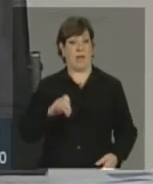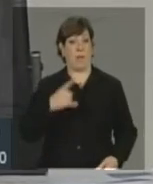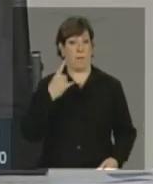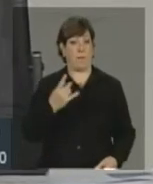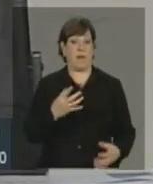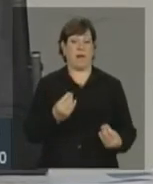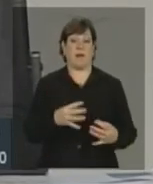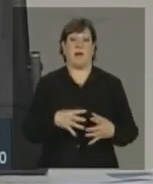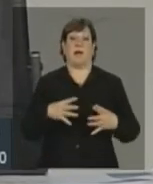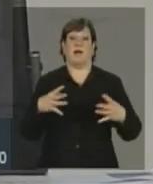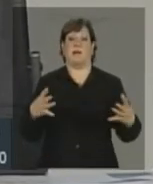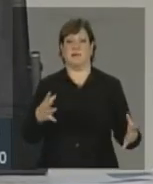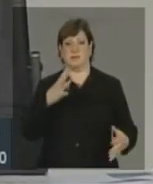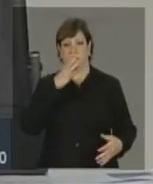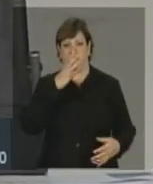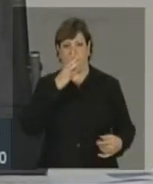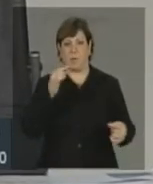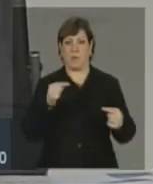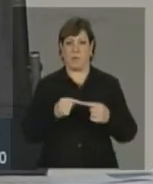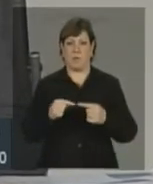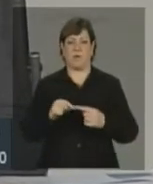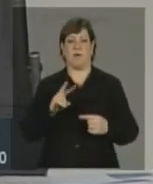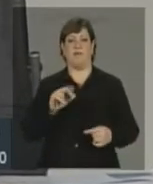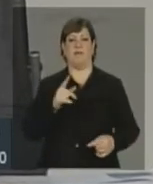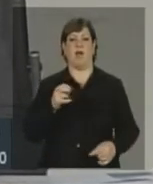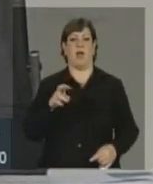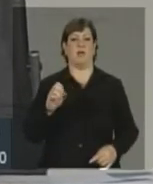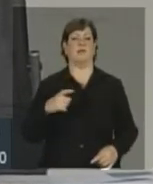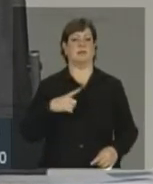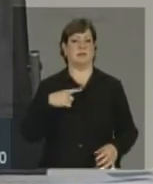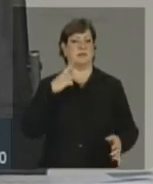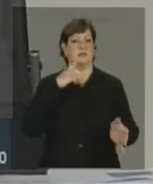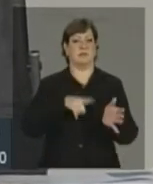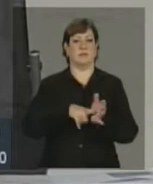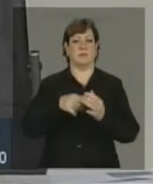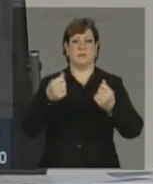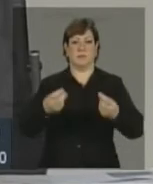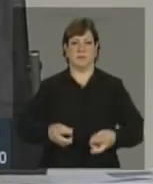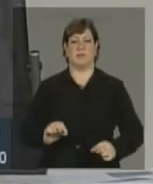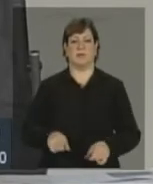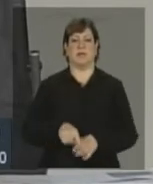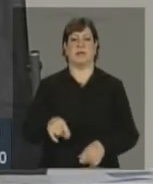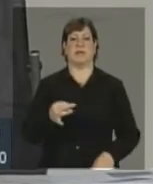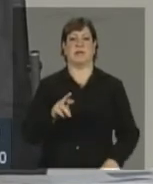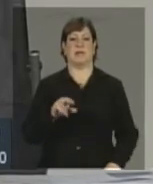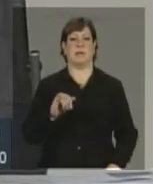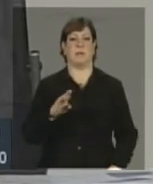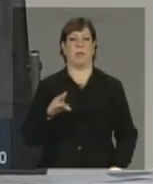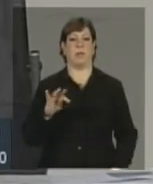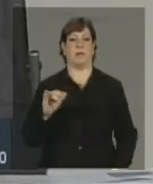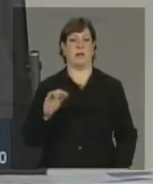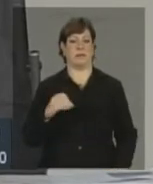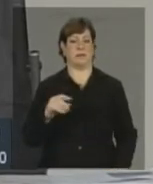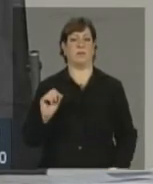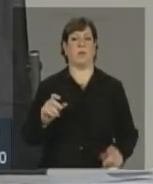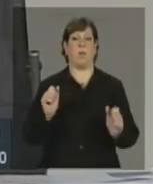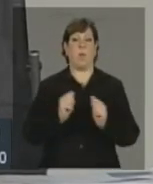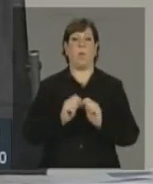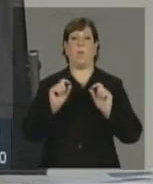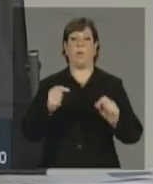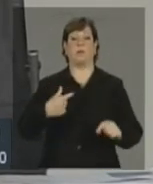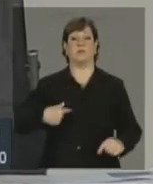coincidência entre os valores que vêm sendo oferidos na tributação com aquilo que nós